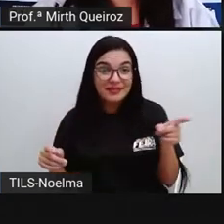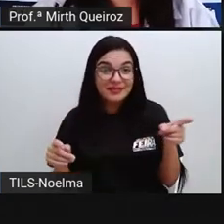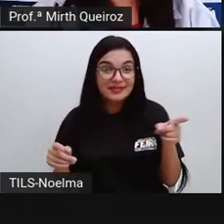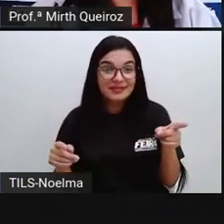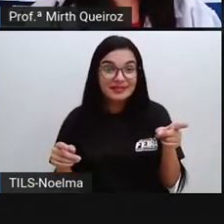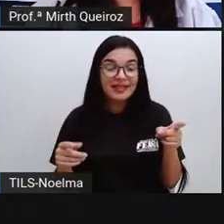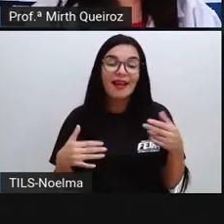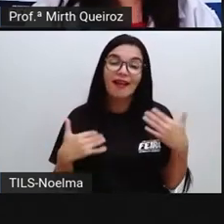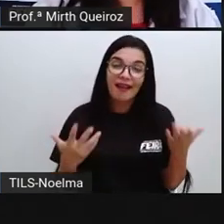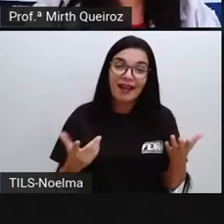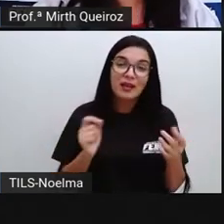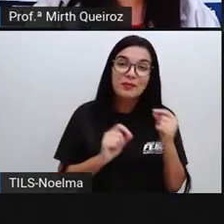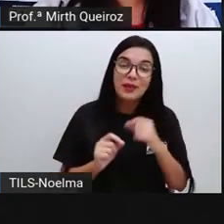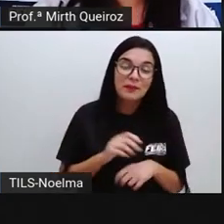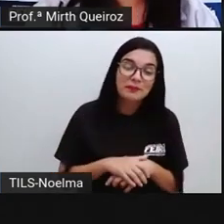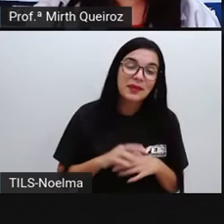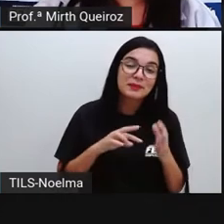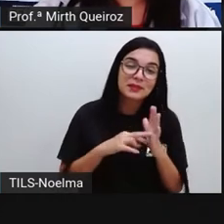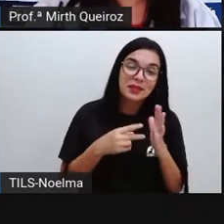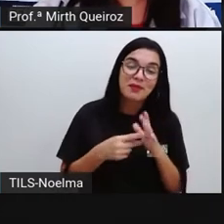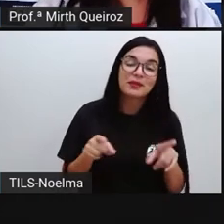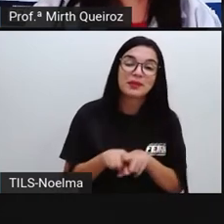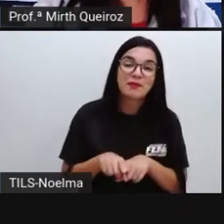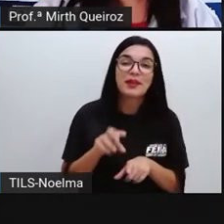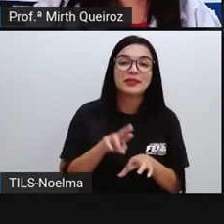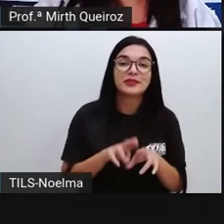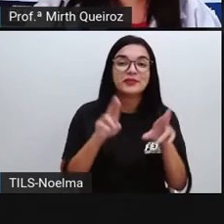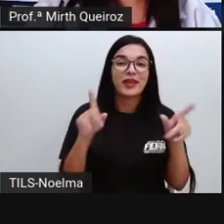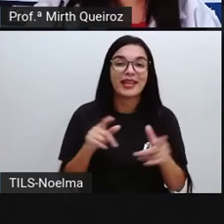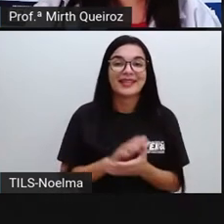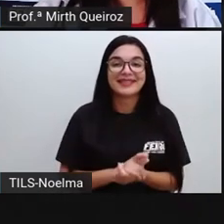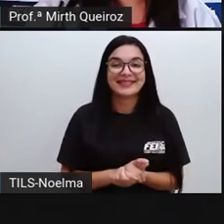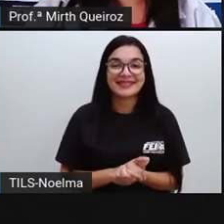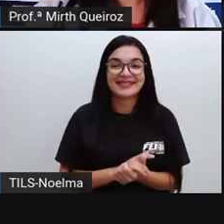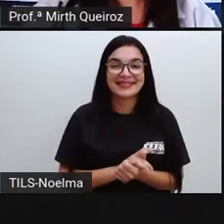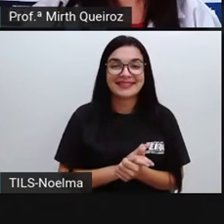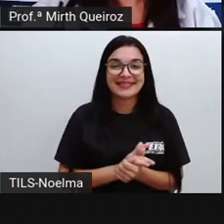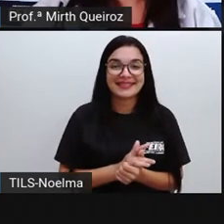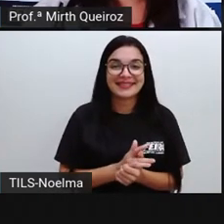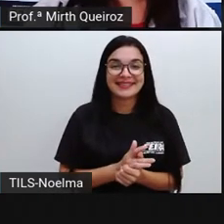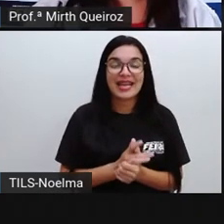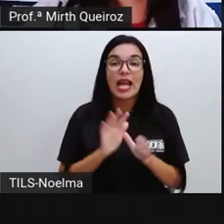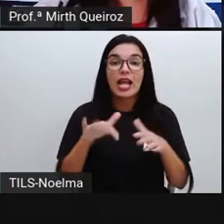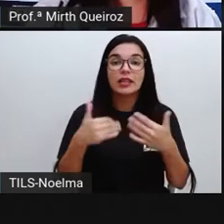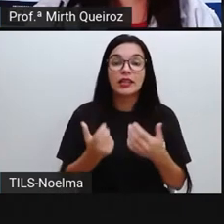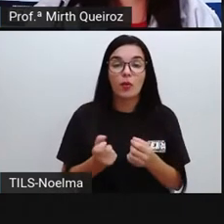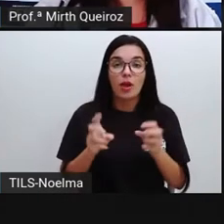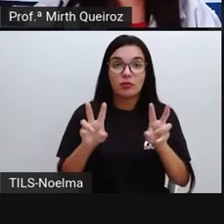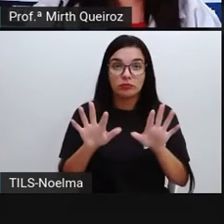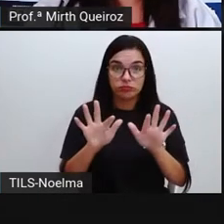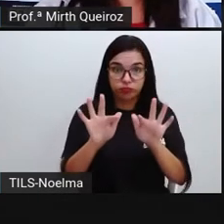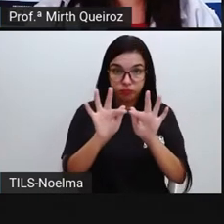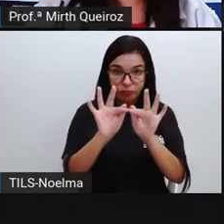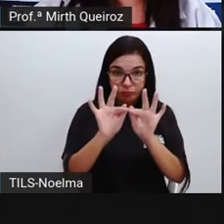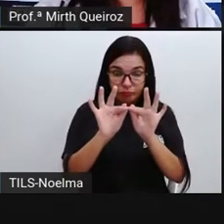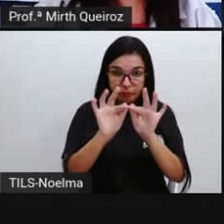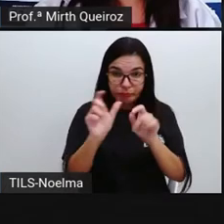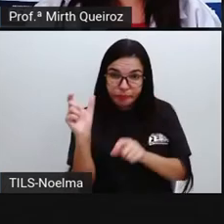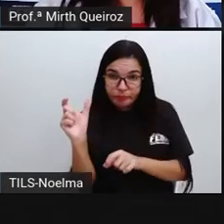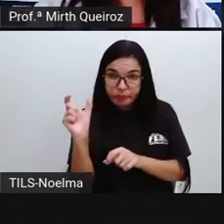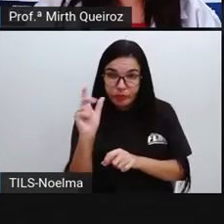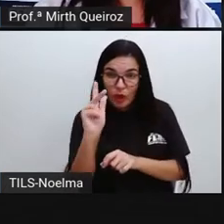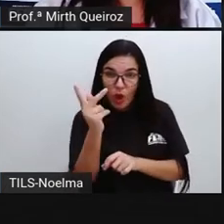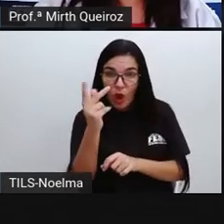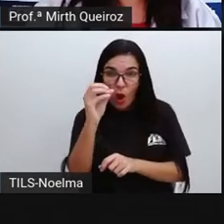o outro com C e o significado também vai ser diferente. A expressão homófona, ela